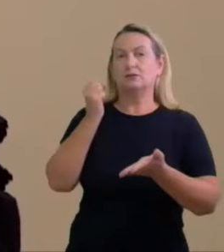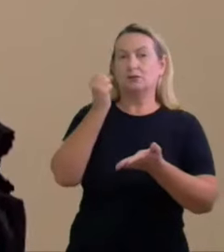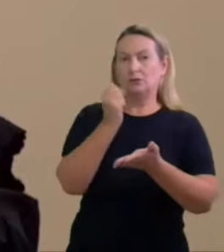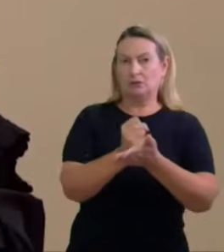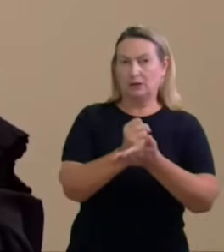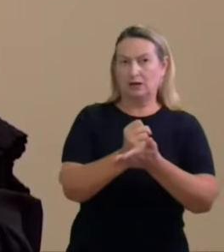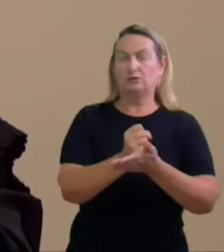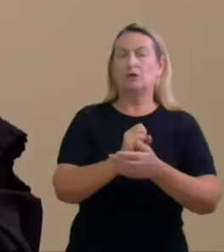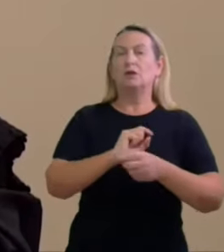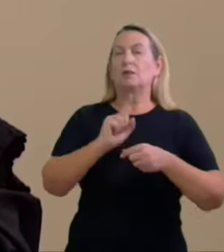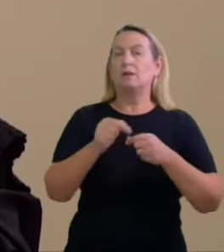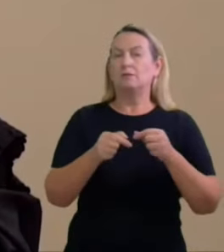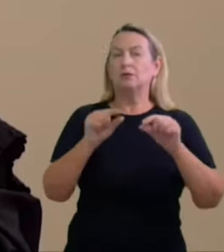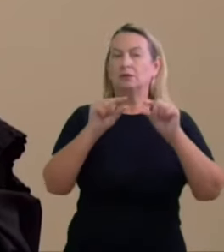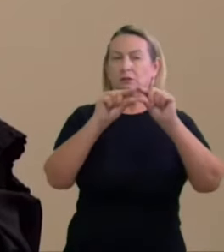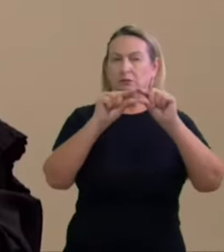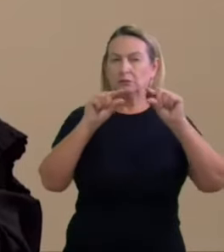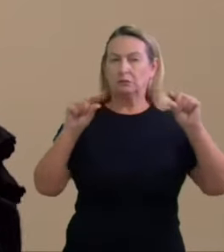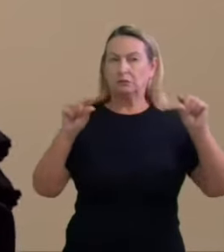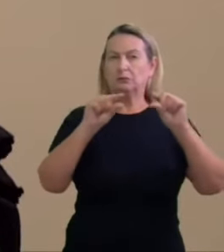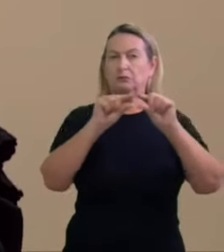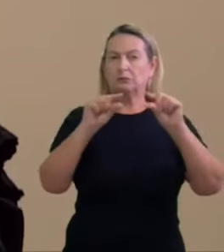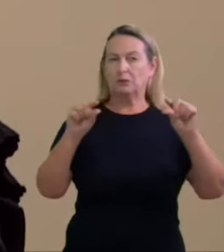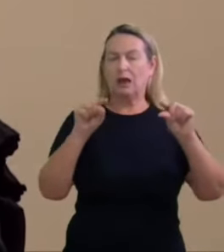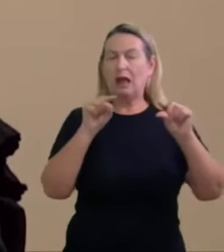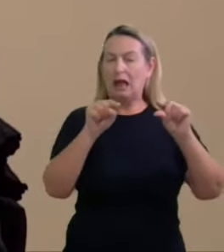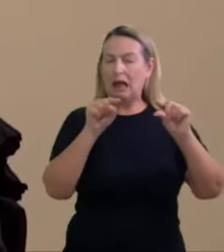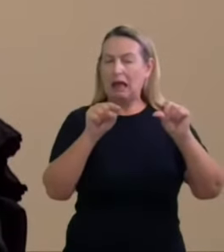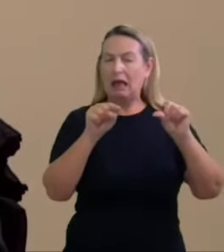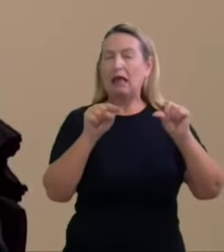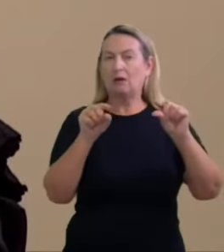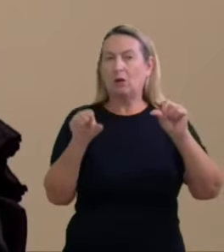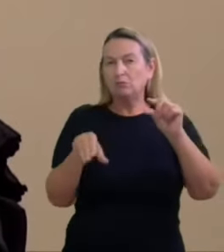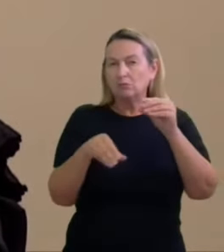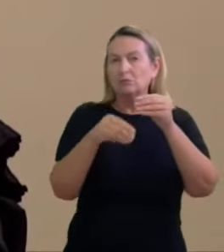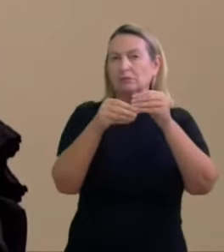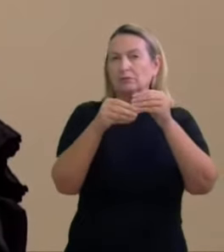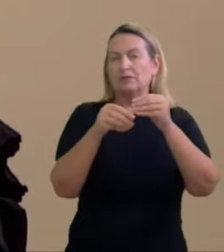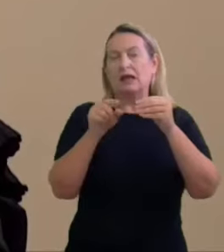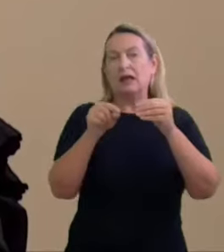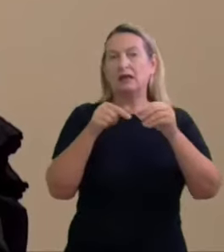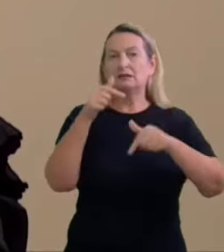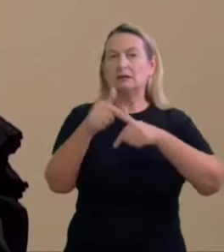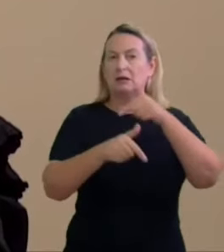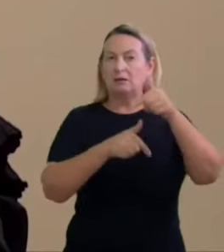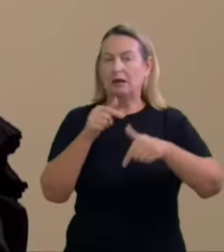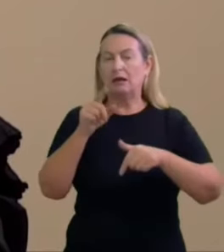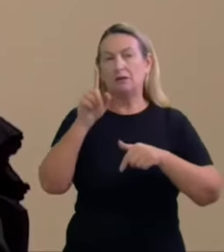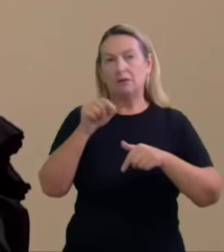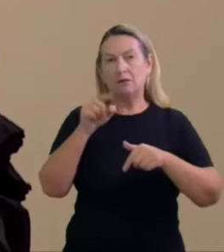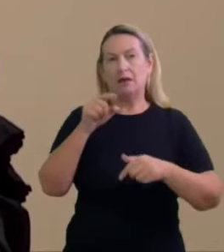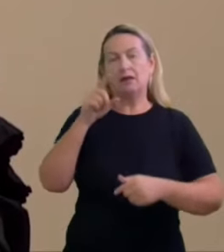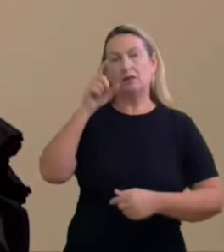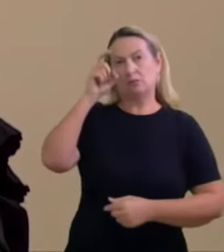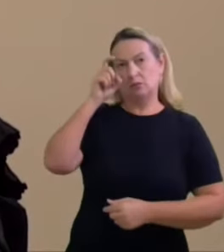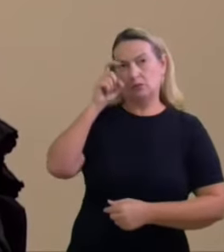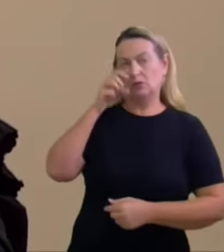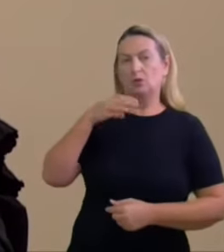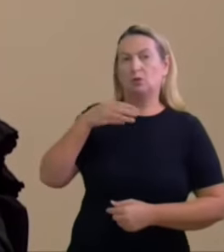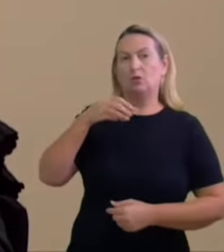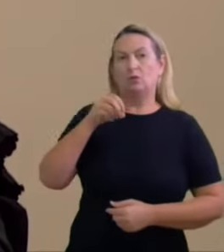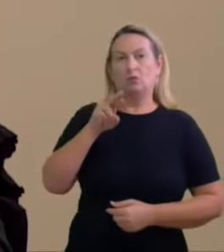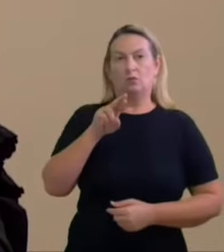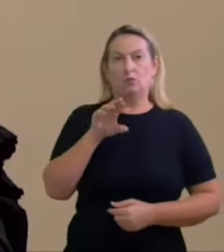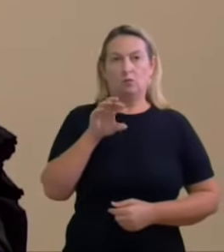transação dizendo que os serviços eram para o Sérgio Moro só antecipando aqui bem quando ocorreu o